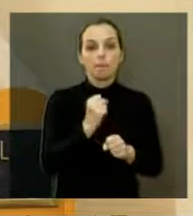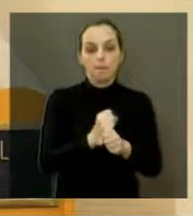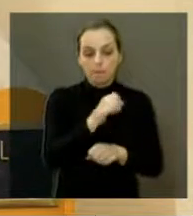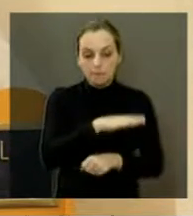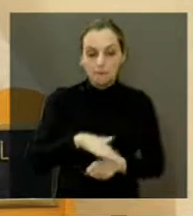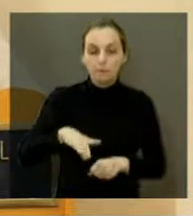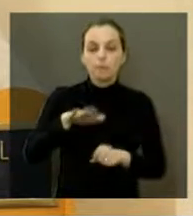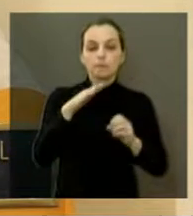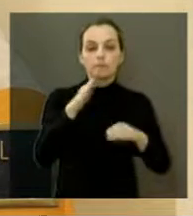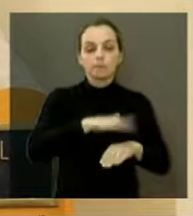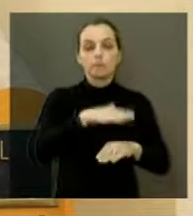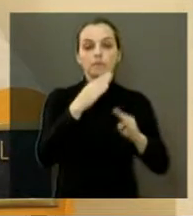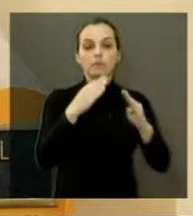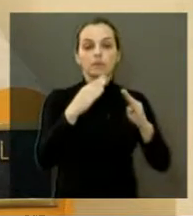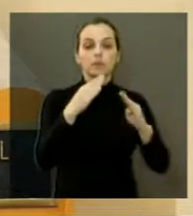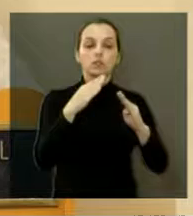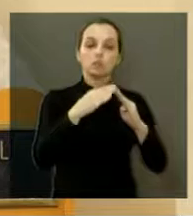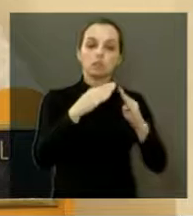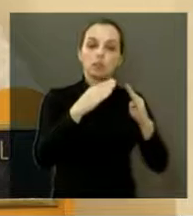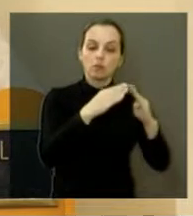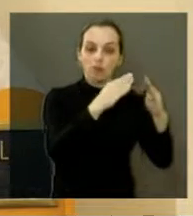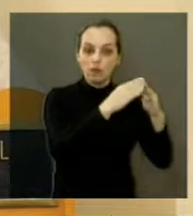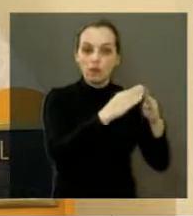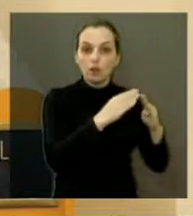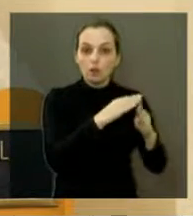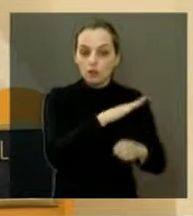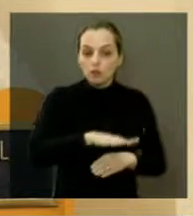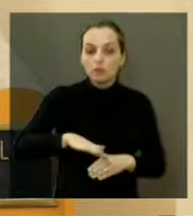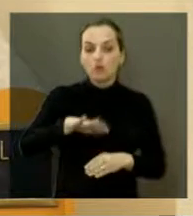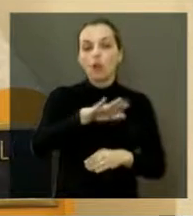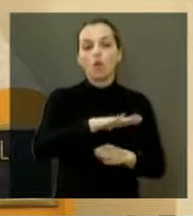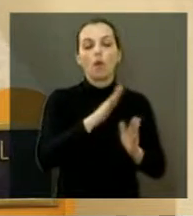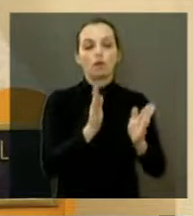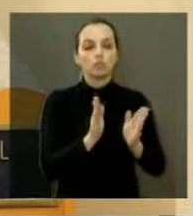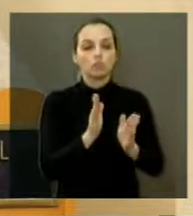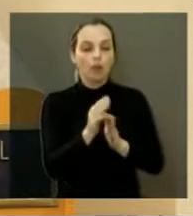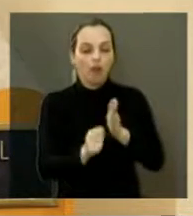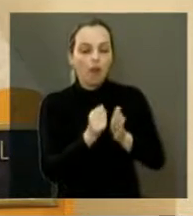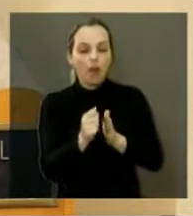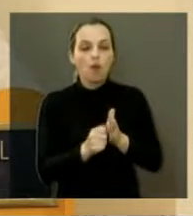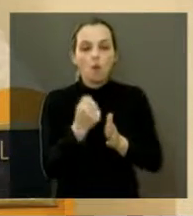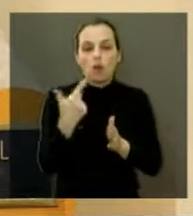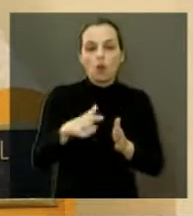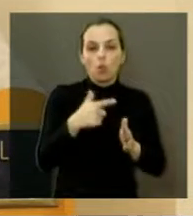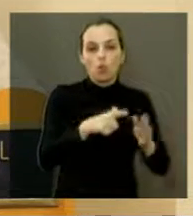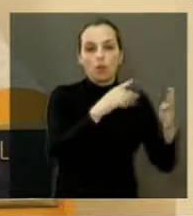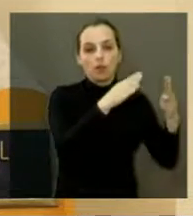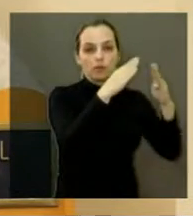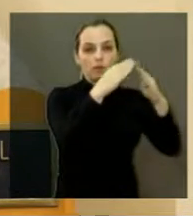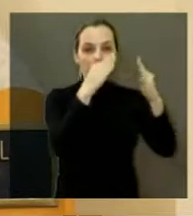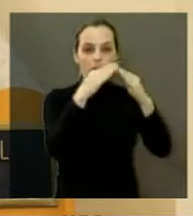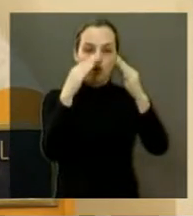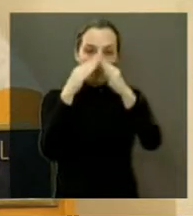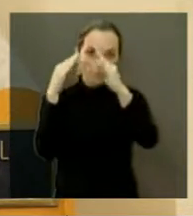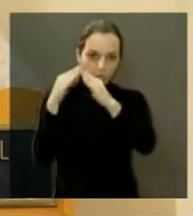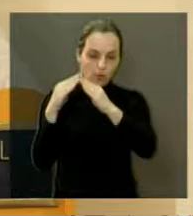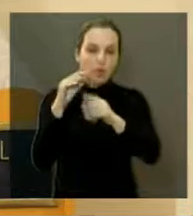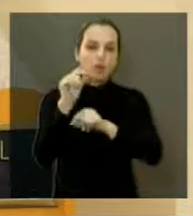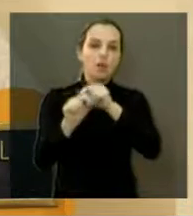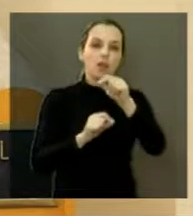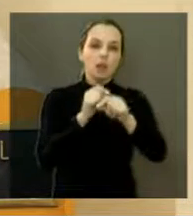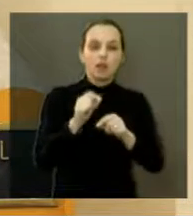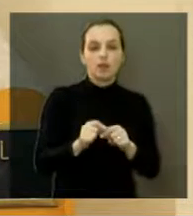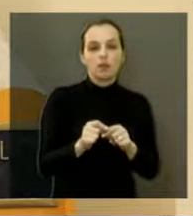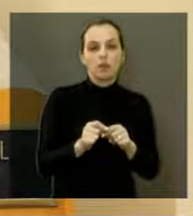populares, que fizeram de Araraquara uma cidade sem favelas. Também construiu 12 postos de saúde e 3 upas.